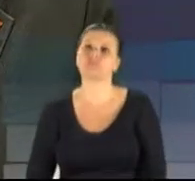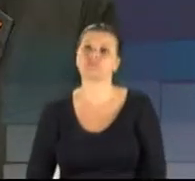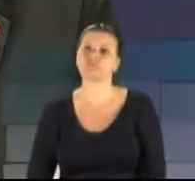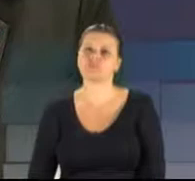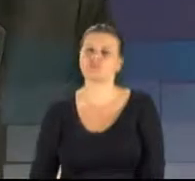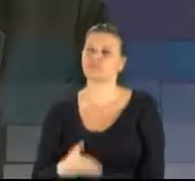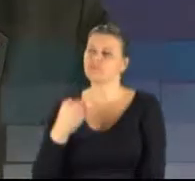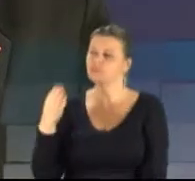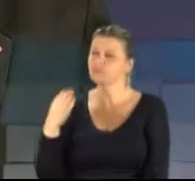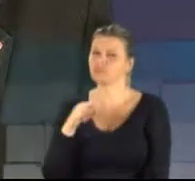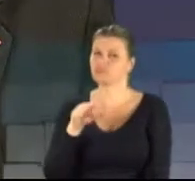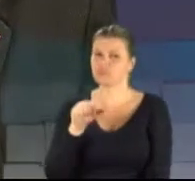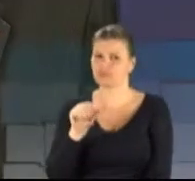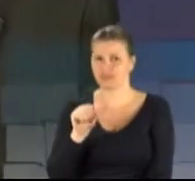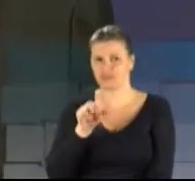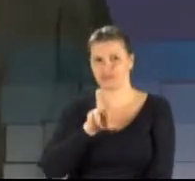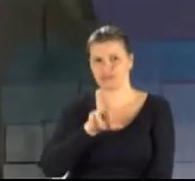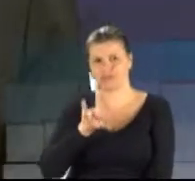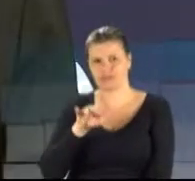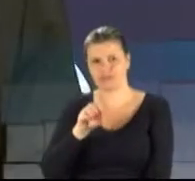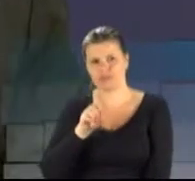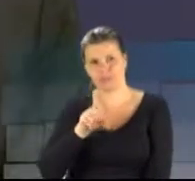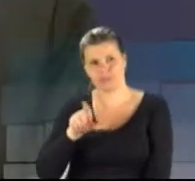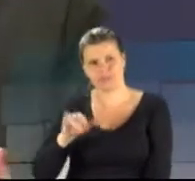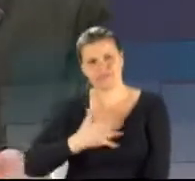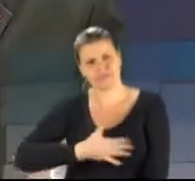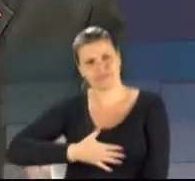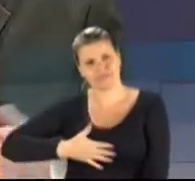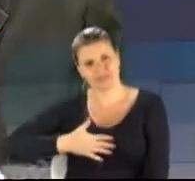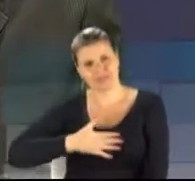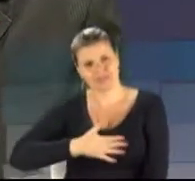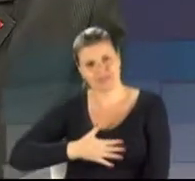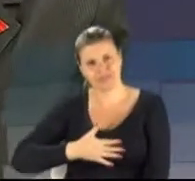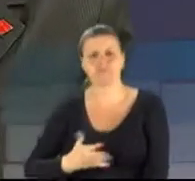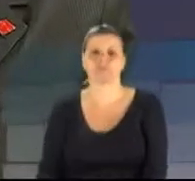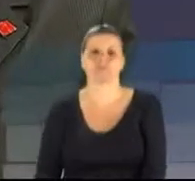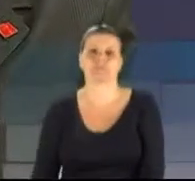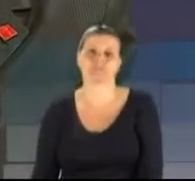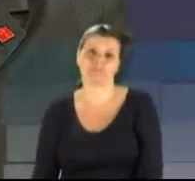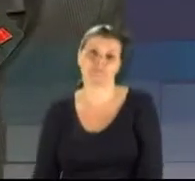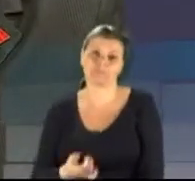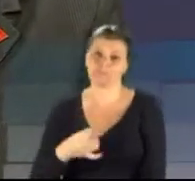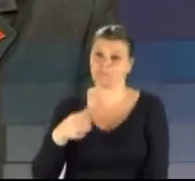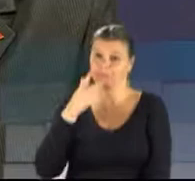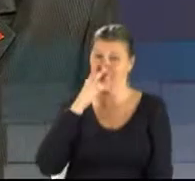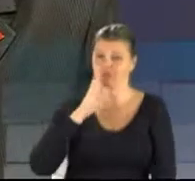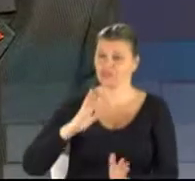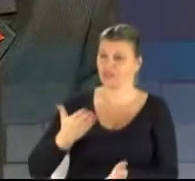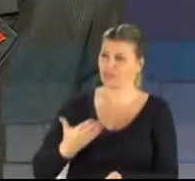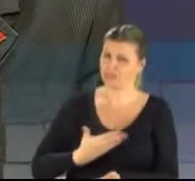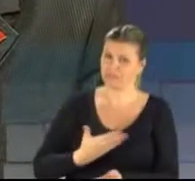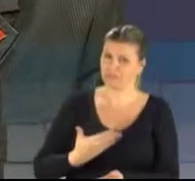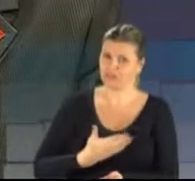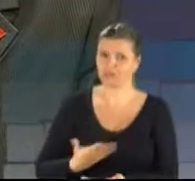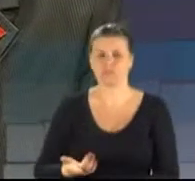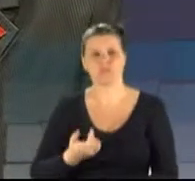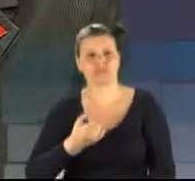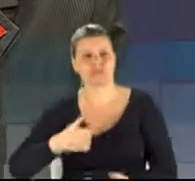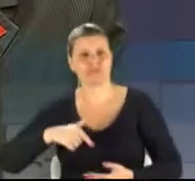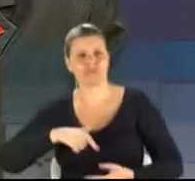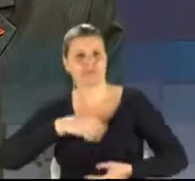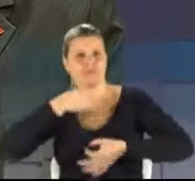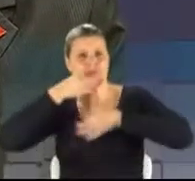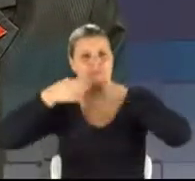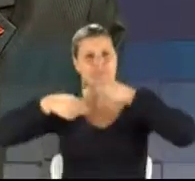Carioli, de novo, é um prazer, Carioli, um prazer, Carioli. No final, a gente vai ficando já amigos, não é, Carioli? Apesar de termos visões totalmente